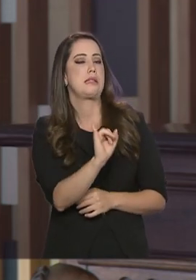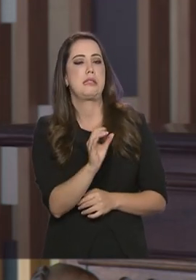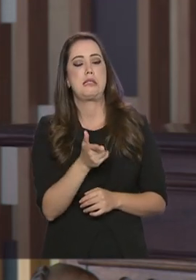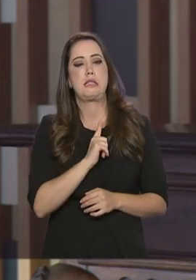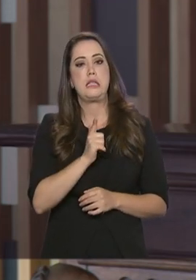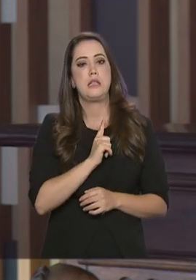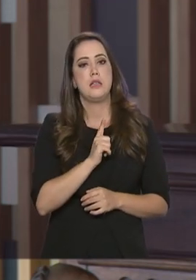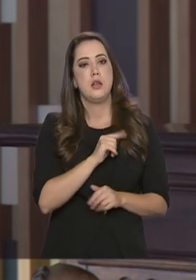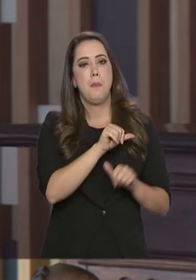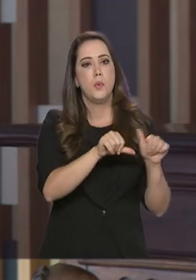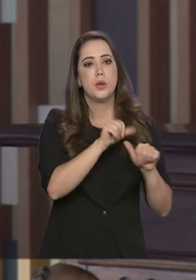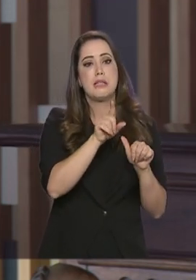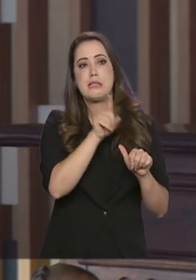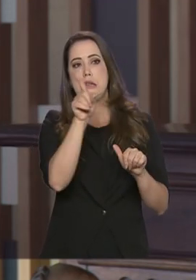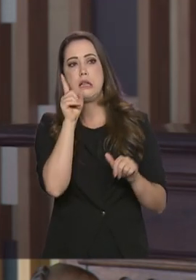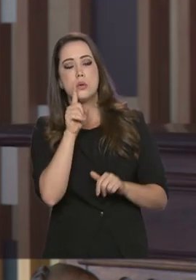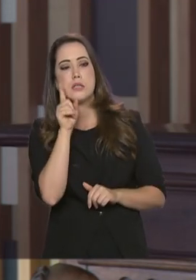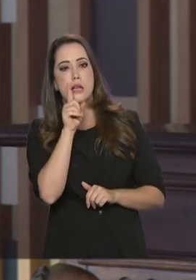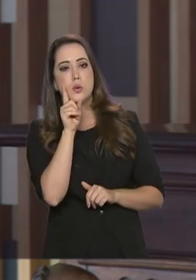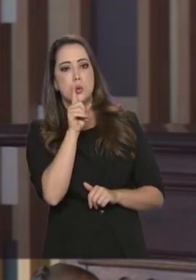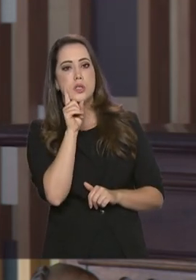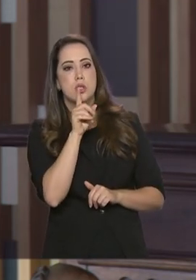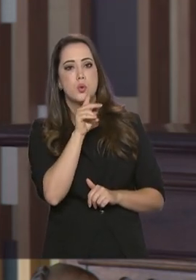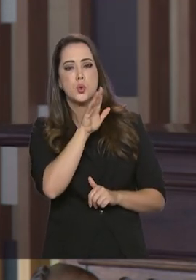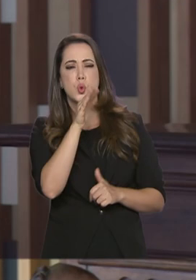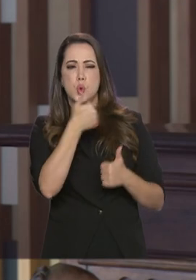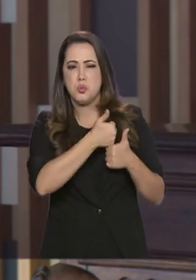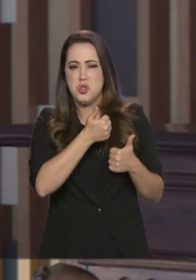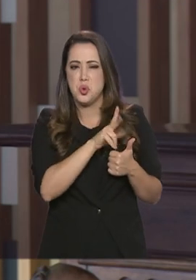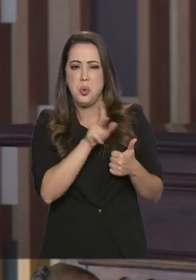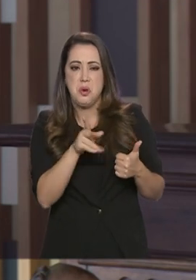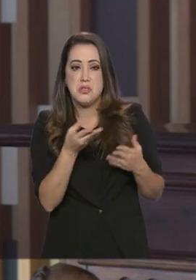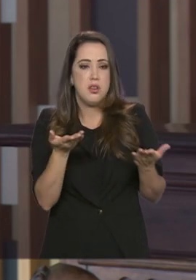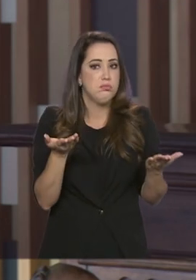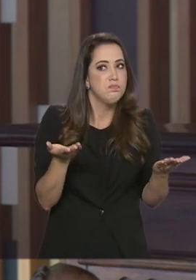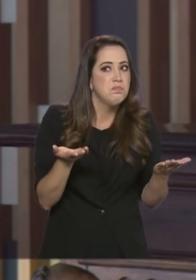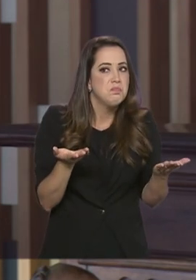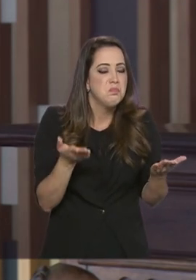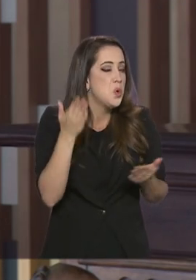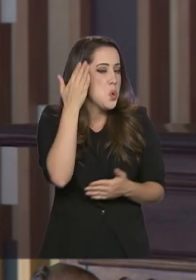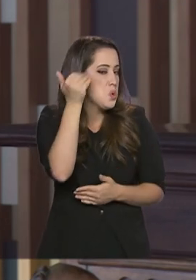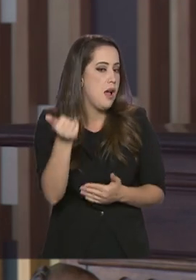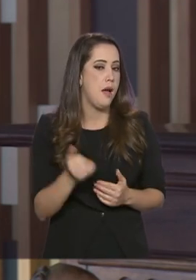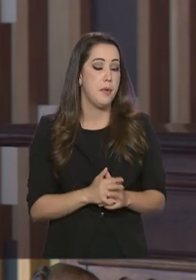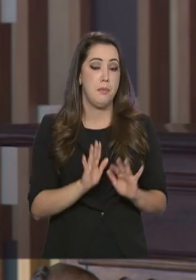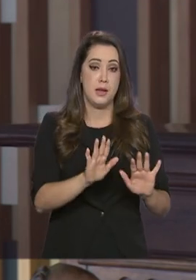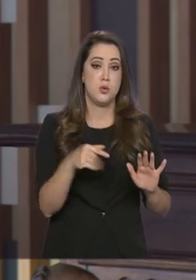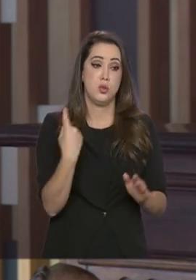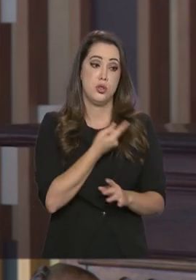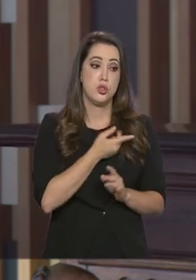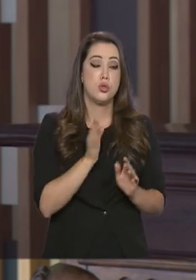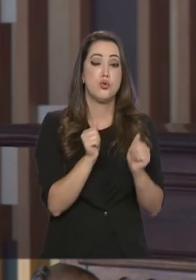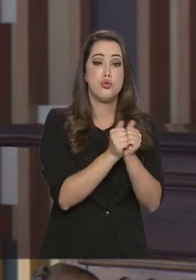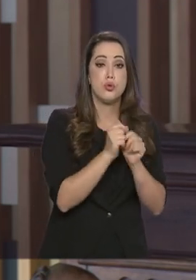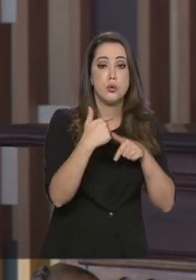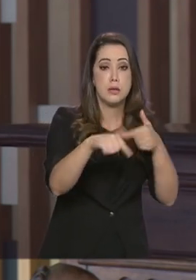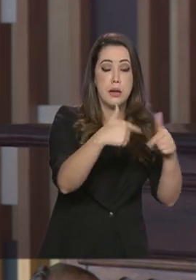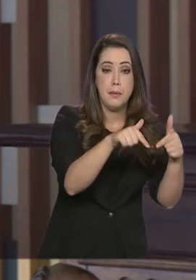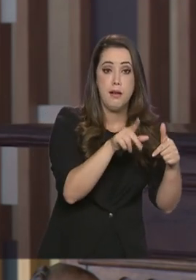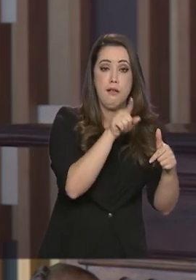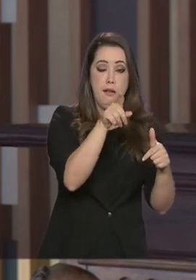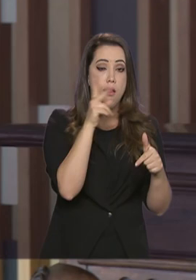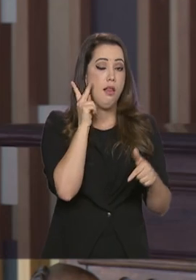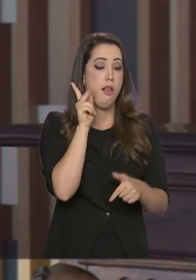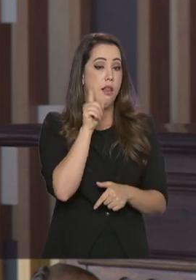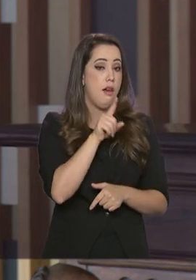mudança lá, entre democratas e republicanos. Mas hoje, por exemplo, uma dimensão que a trabalha muito junto com os Estados Unidos é na